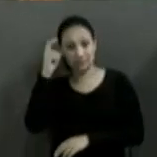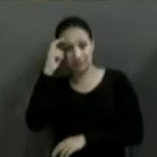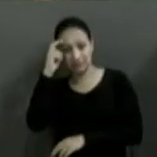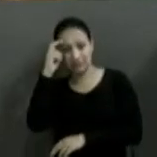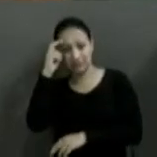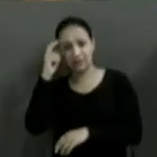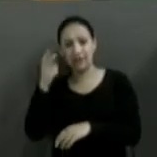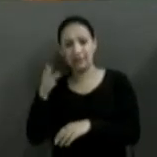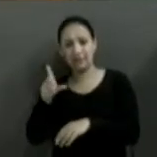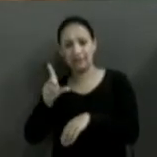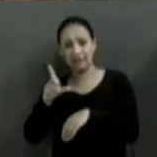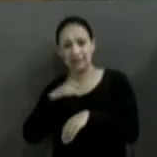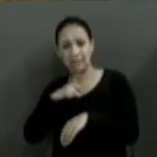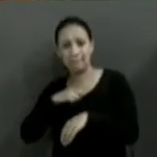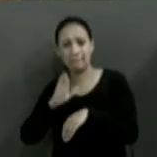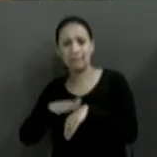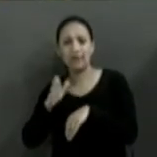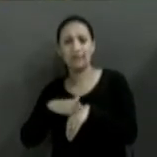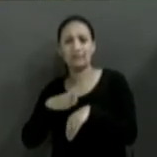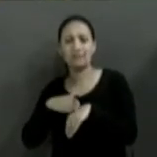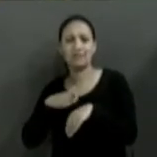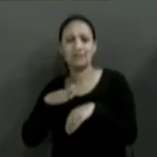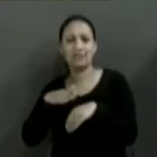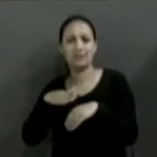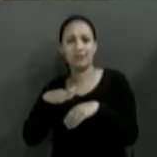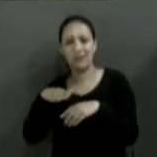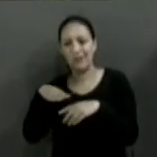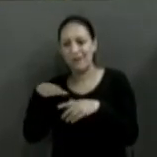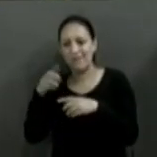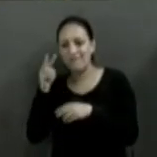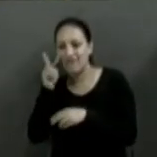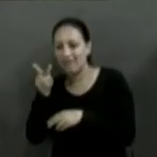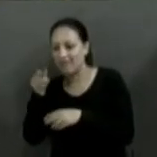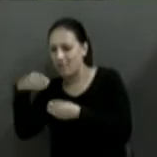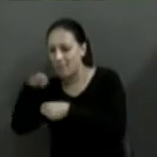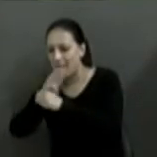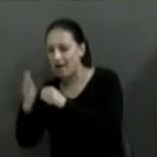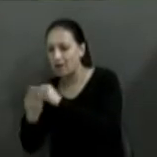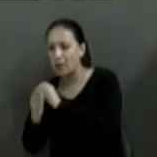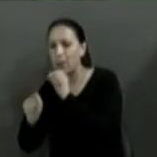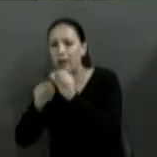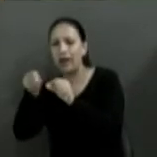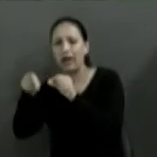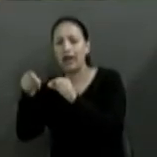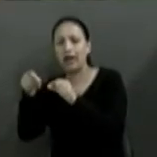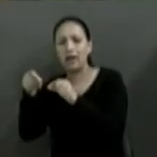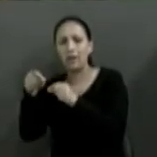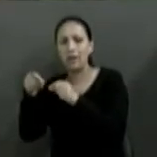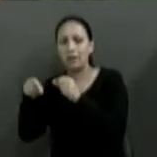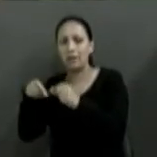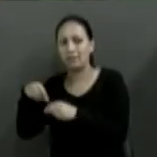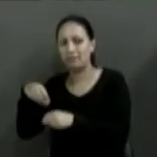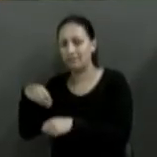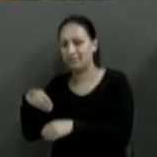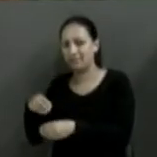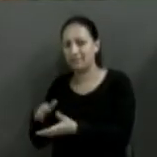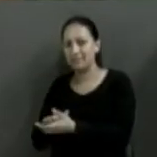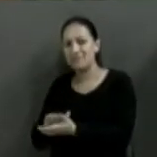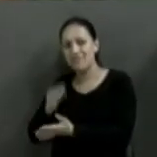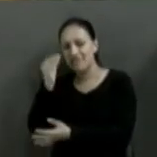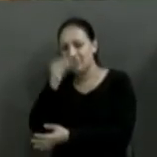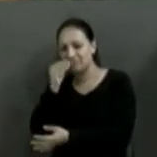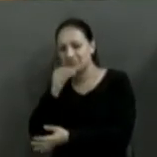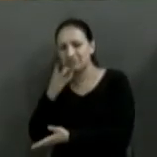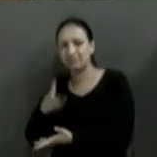esses dados de índices de vulnerabilidade por bairro. Por quê? Porque a gente vai ter essas informações e, a partir